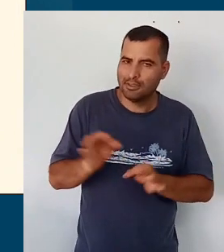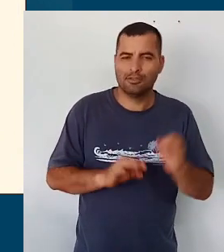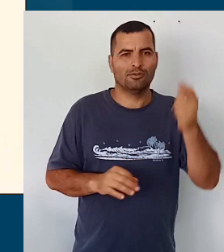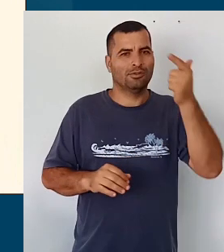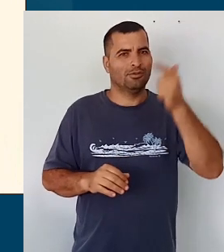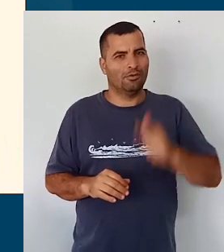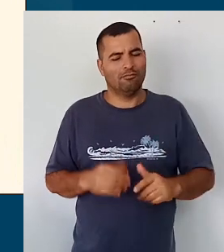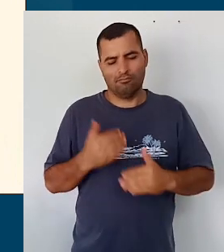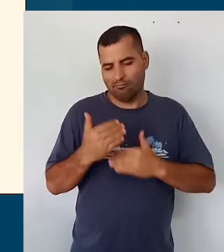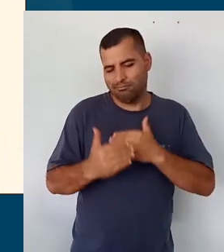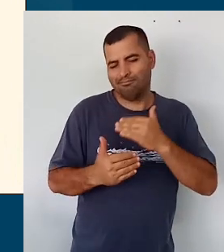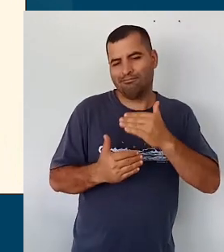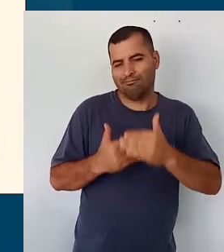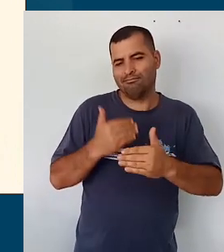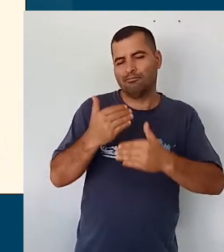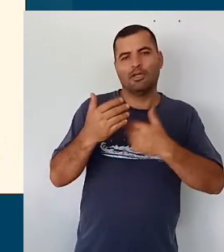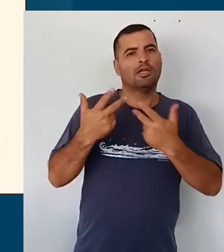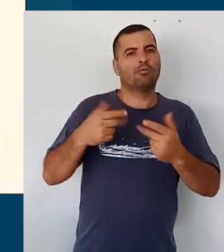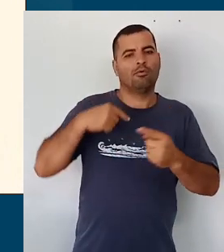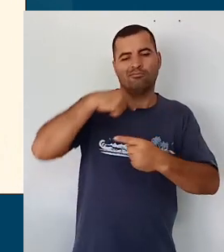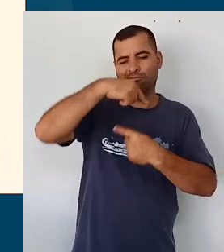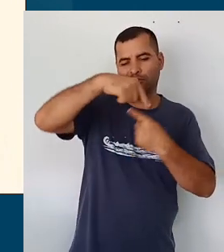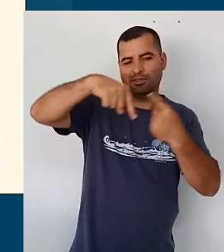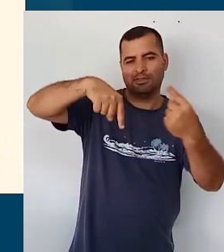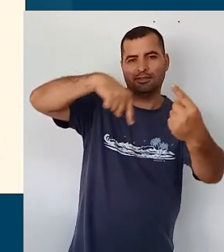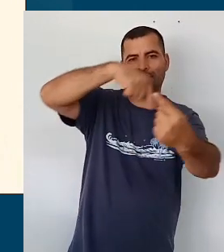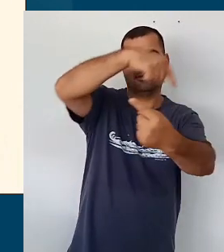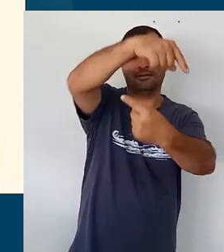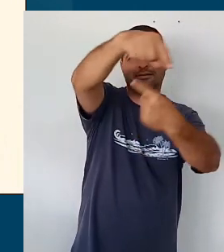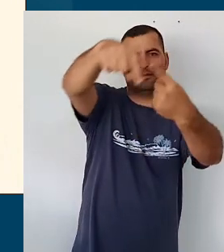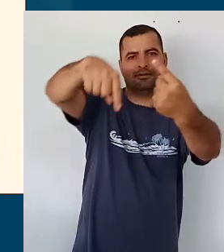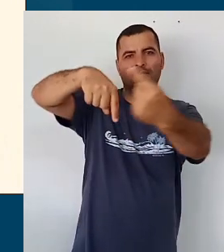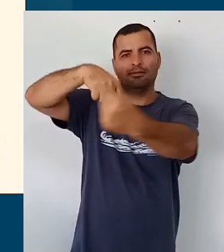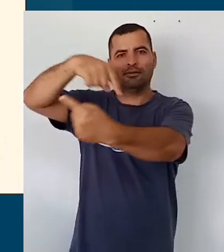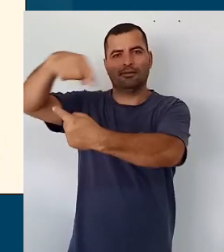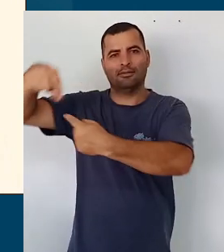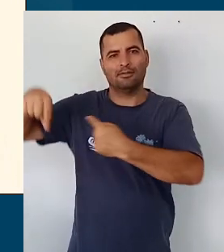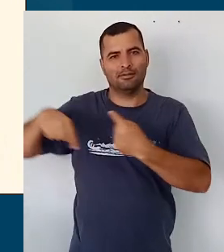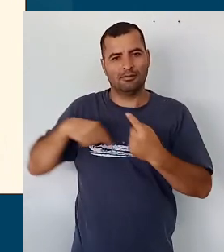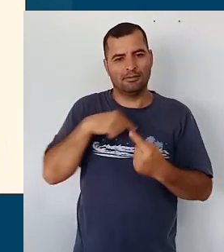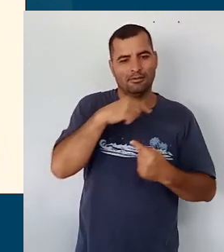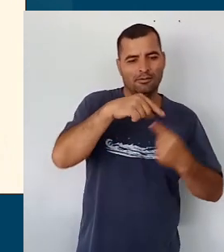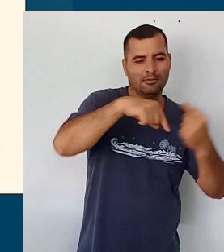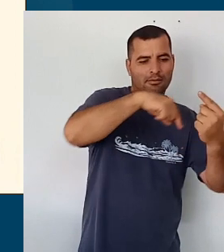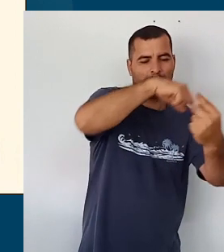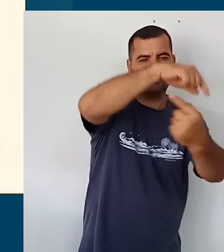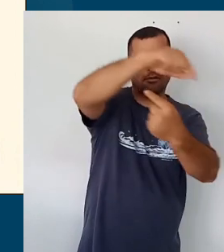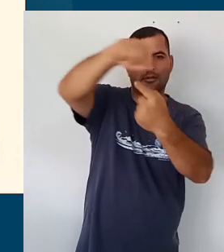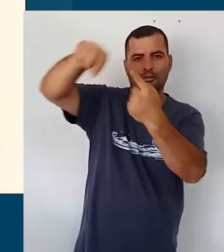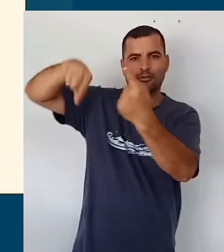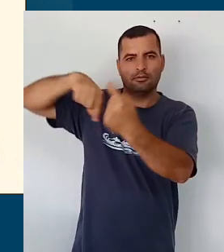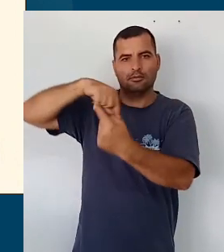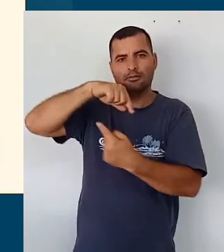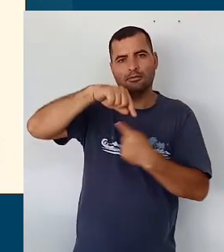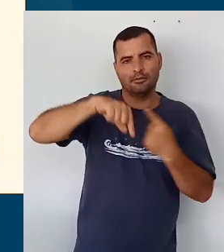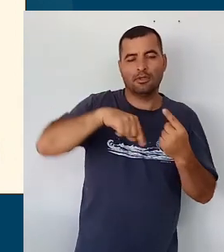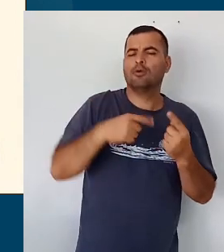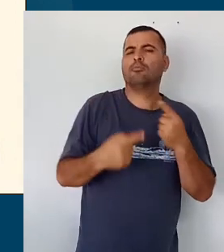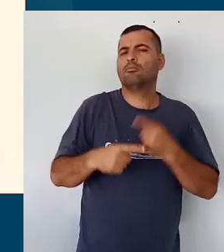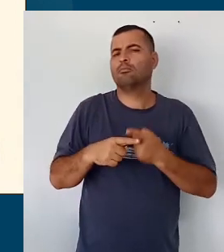continuo todo o ciclo. Então, por que eu comecei por aqui? Porque, na verdade, quando a gente faz essa